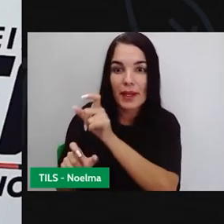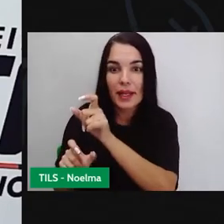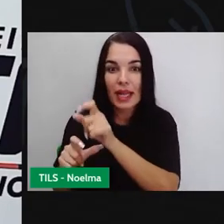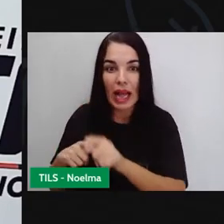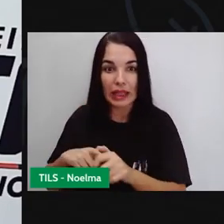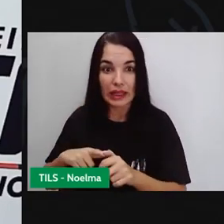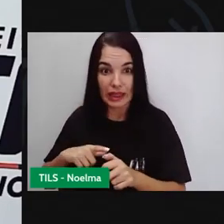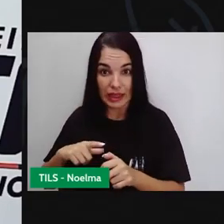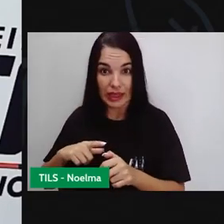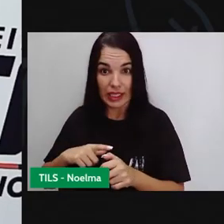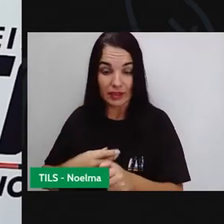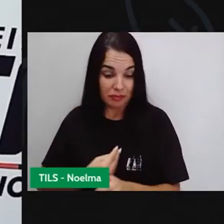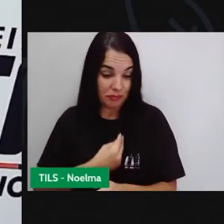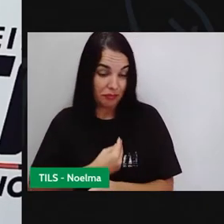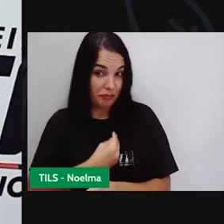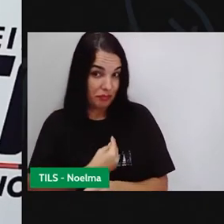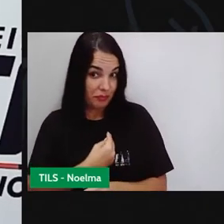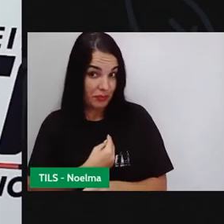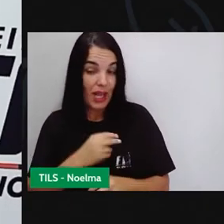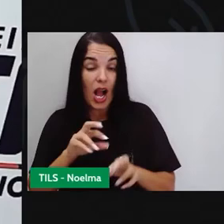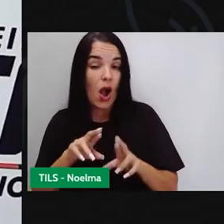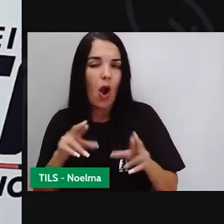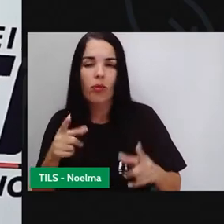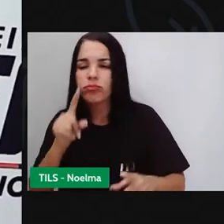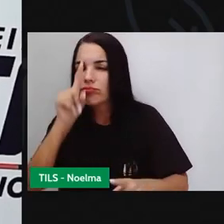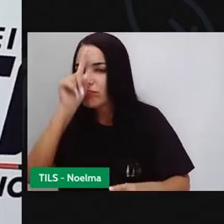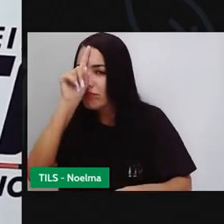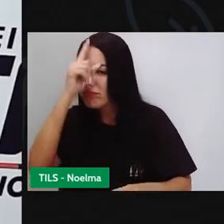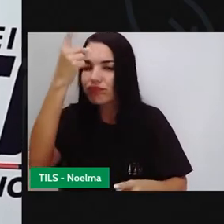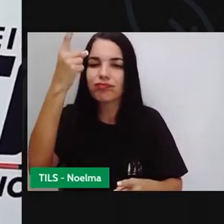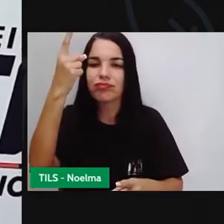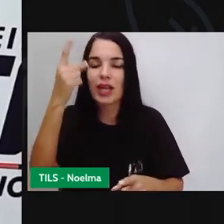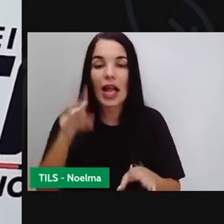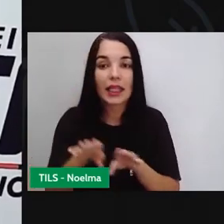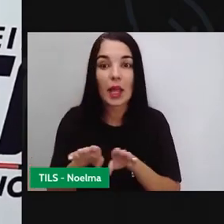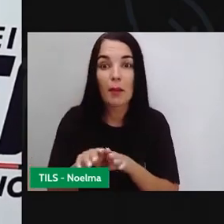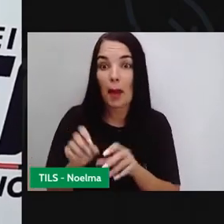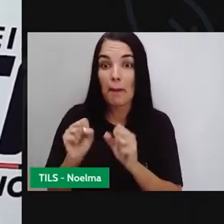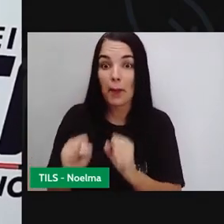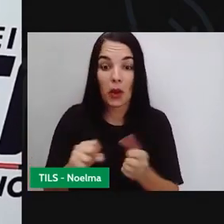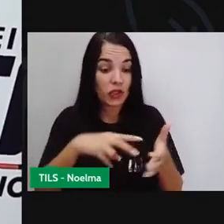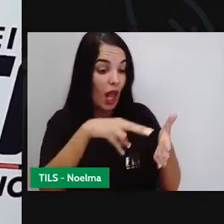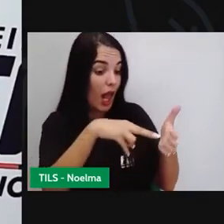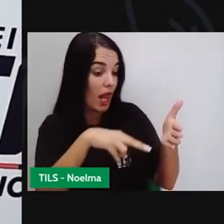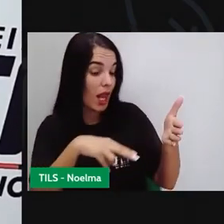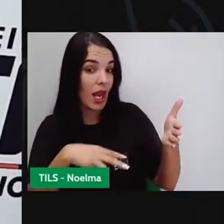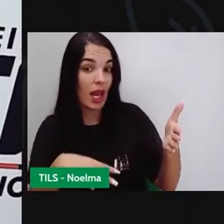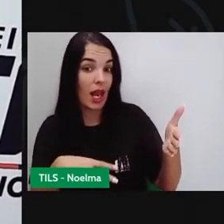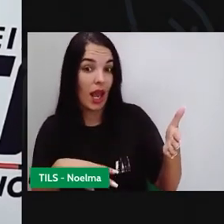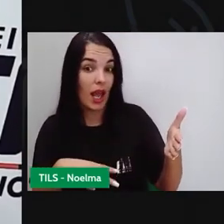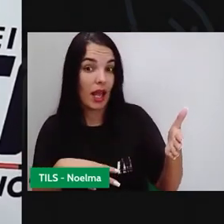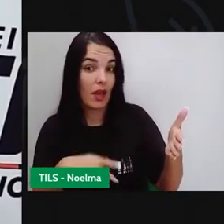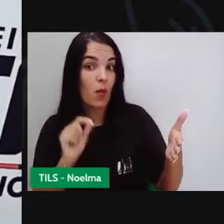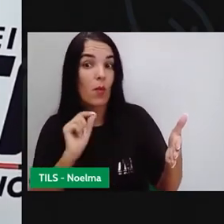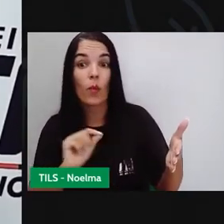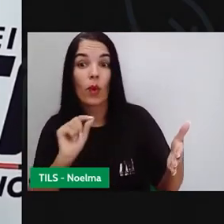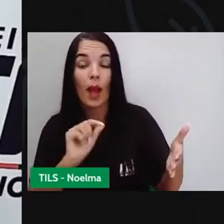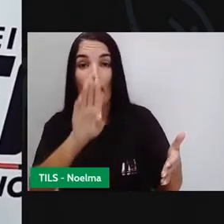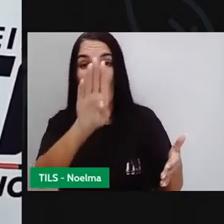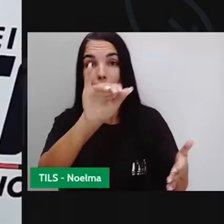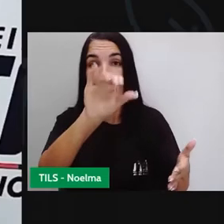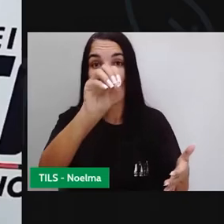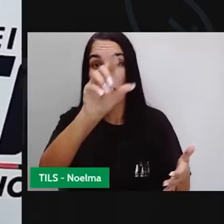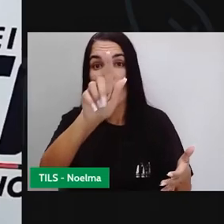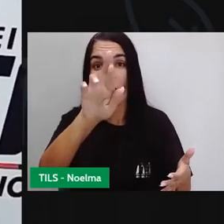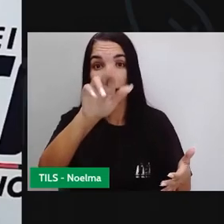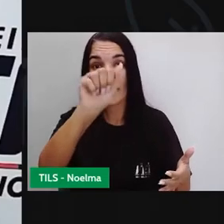ou fictícios, podemos ler a biografia de alguém como essa daqui, esse livro, que fala também